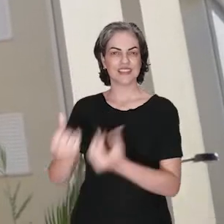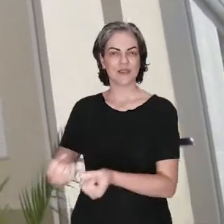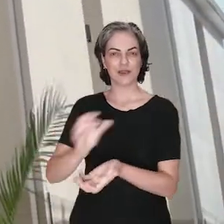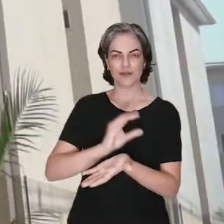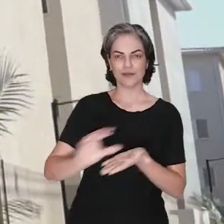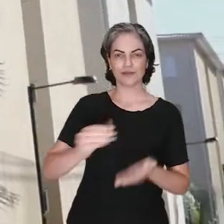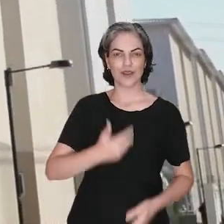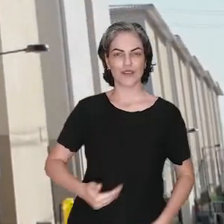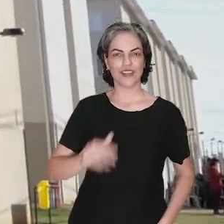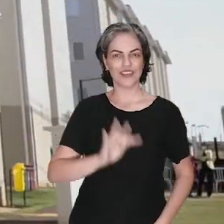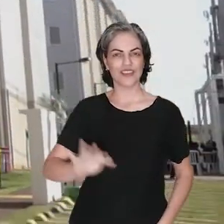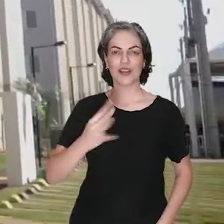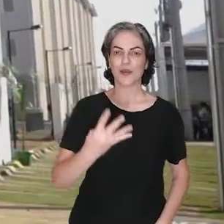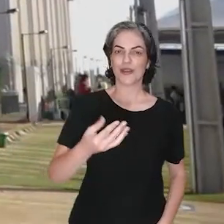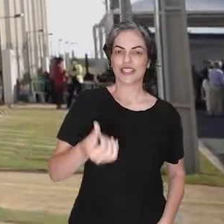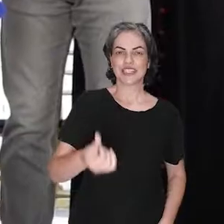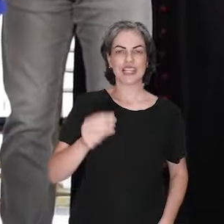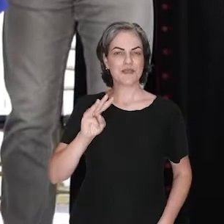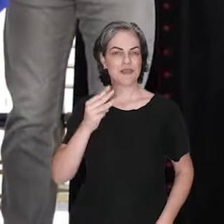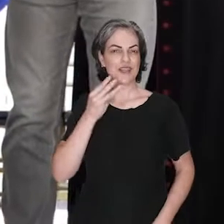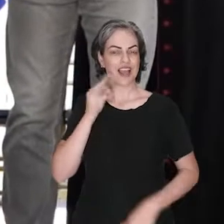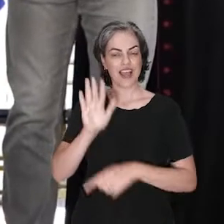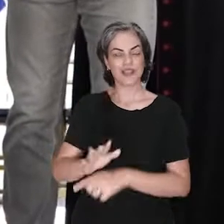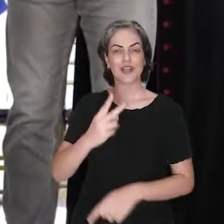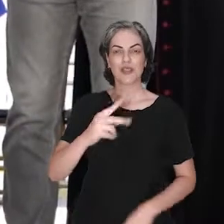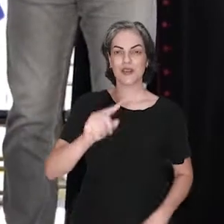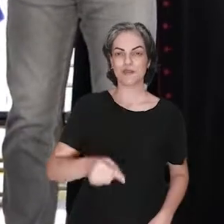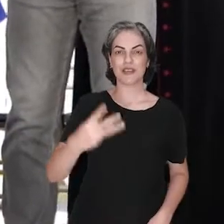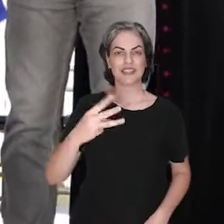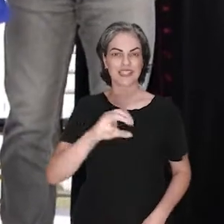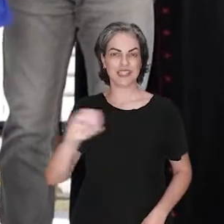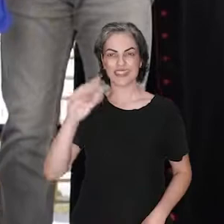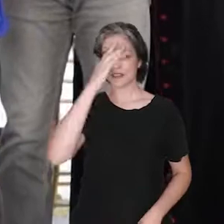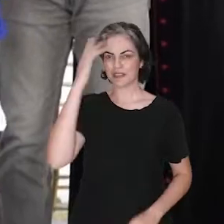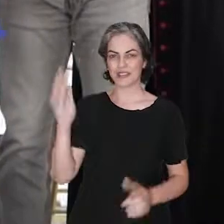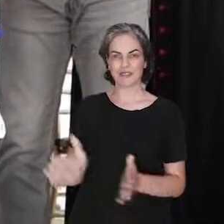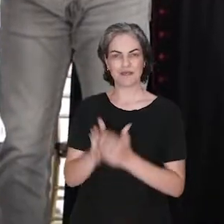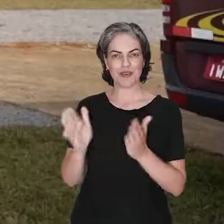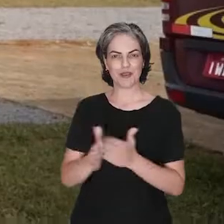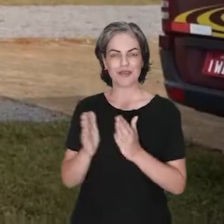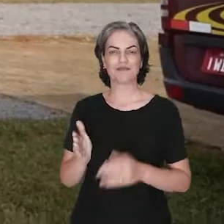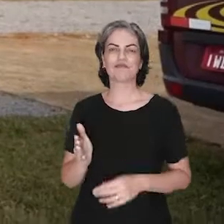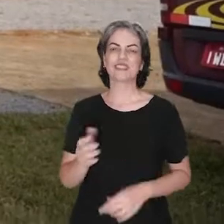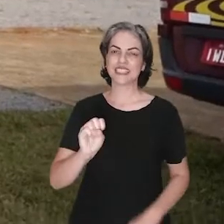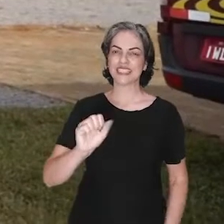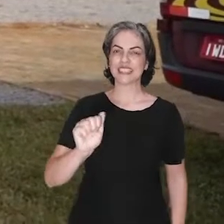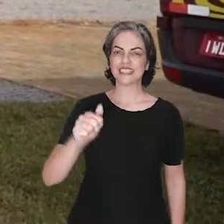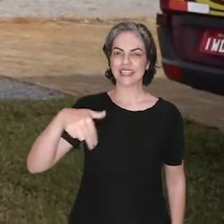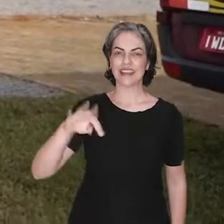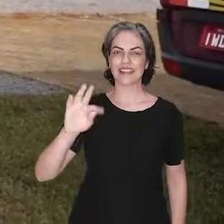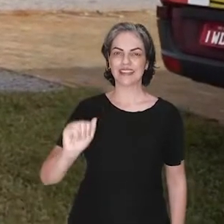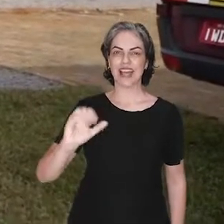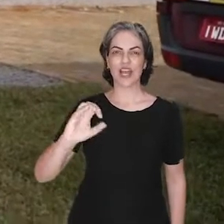recebeu investimento federal de 46 milhões e beneficiará 2.300 pessoas de baixa renda. Seguimos para Santa Cruz